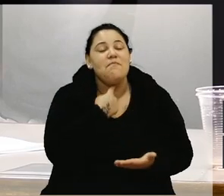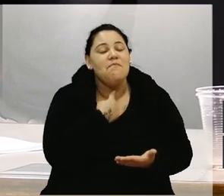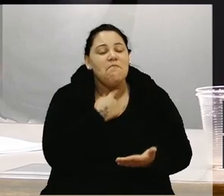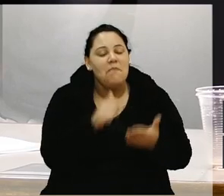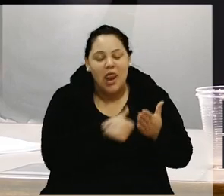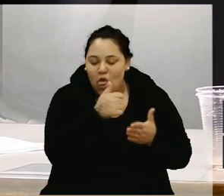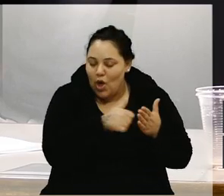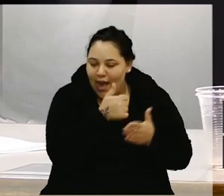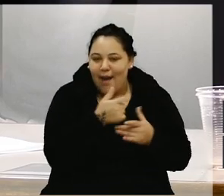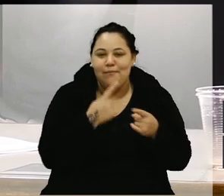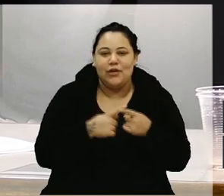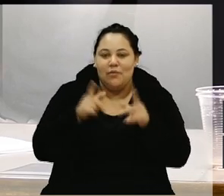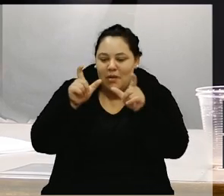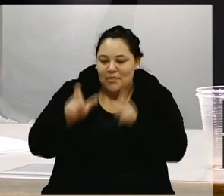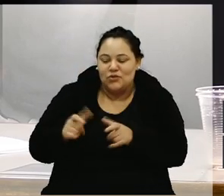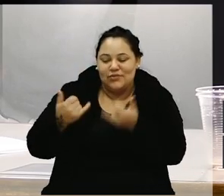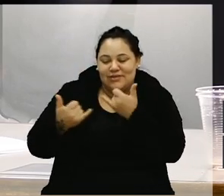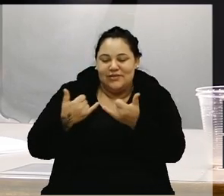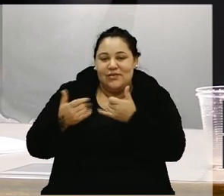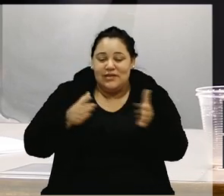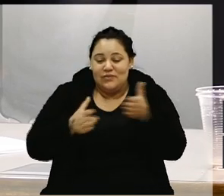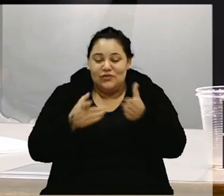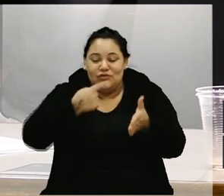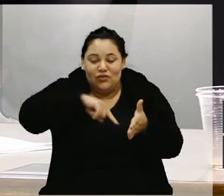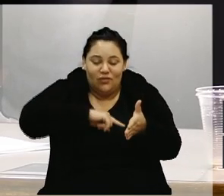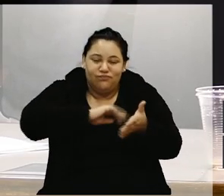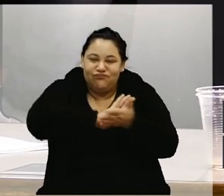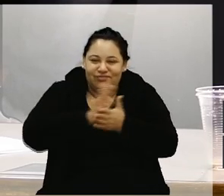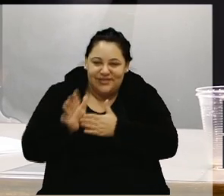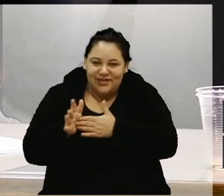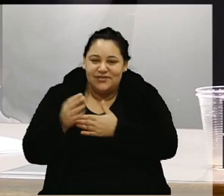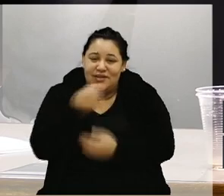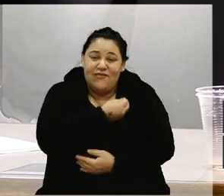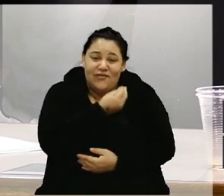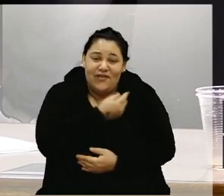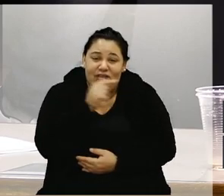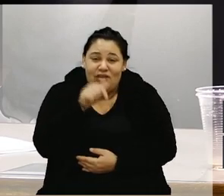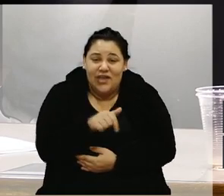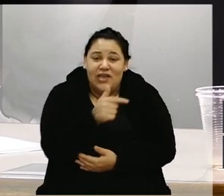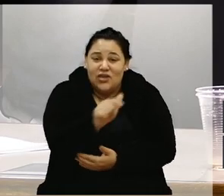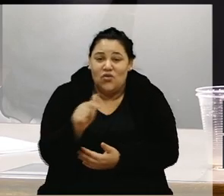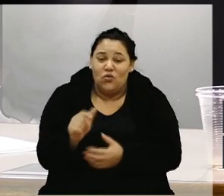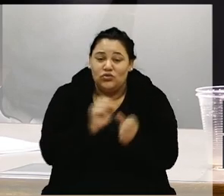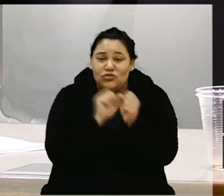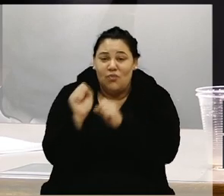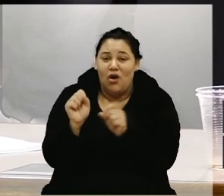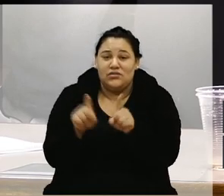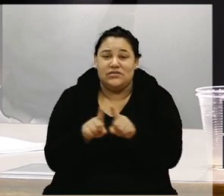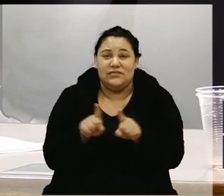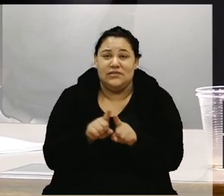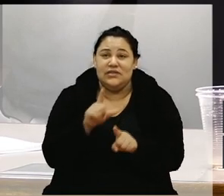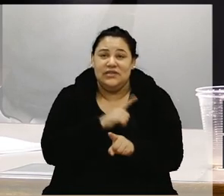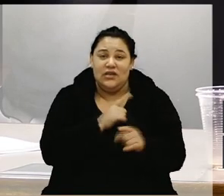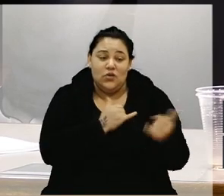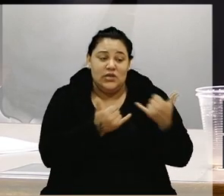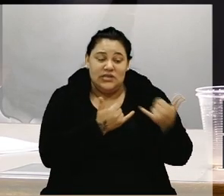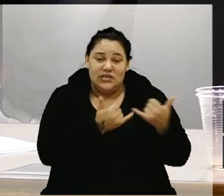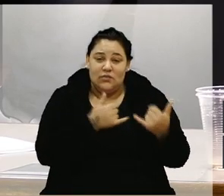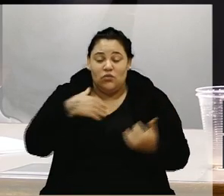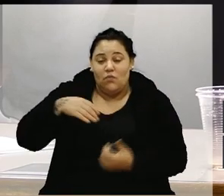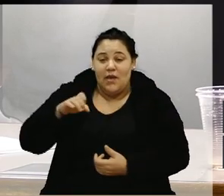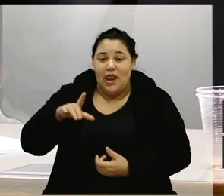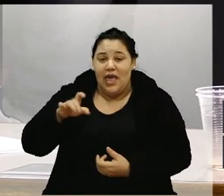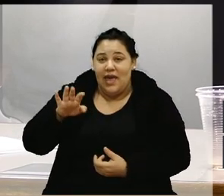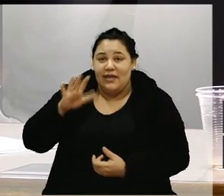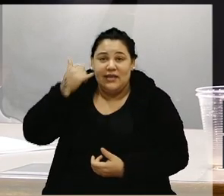exemplo, nesse período aqui agora que nós estamos vivendo, e que outros possam ter o exemplo do Melete atender o